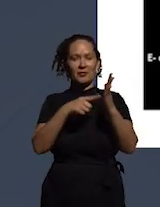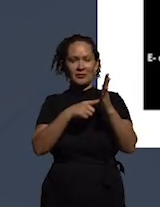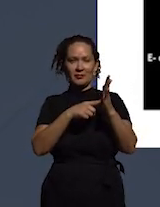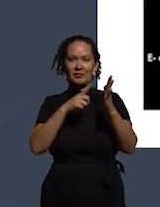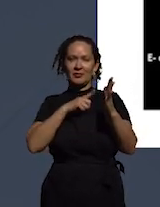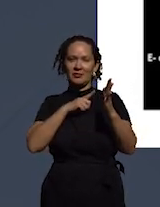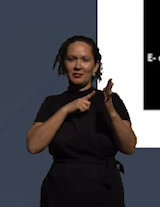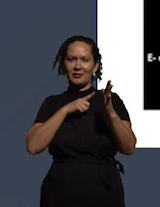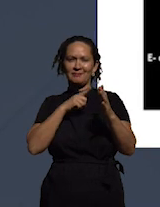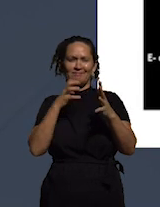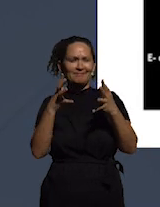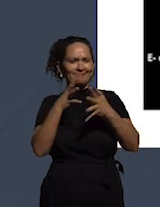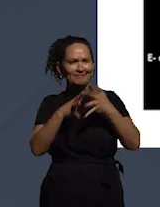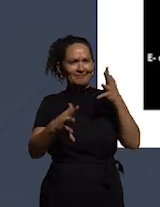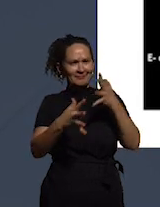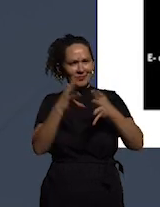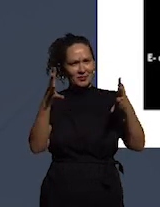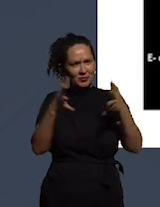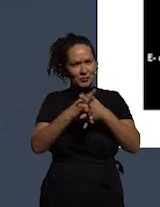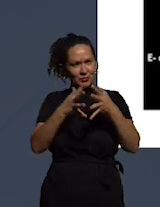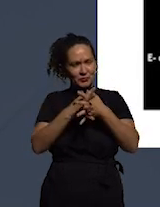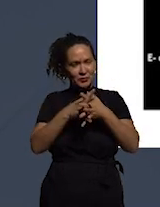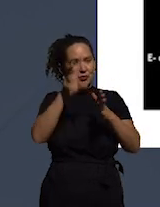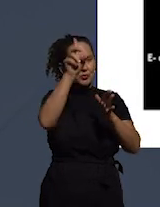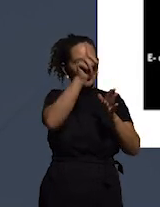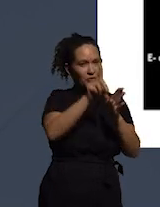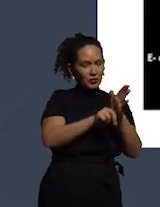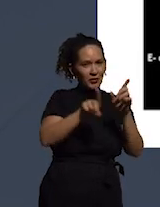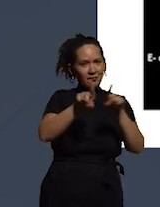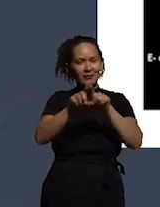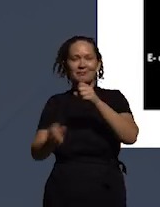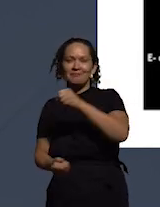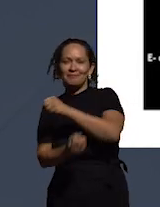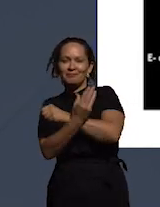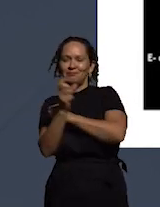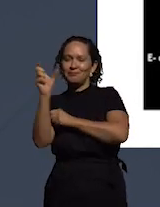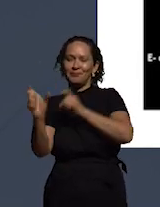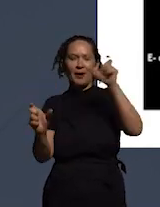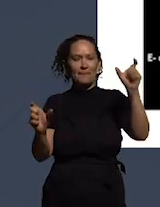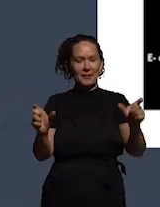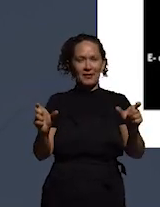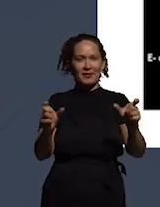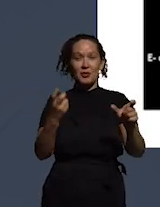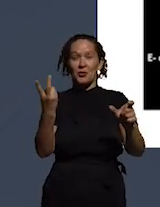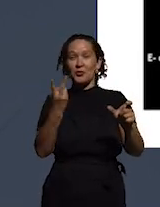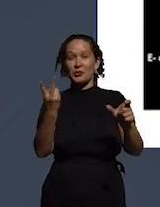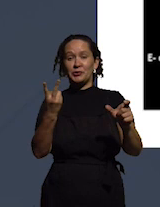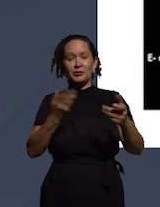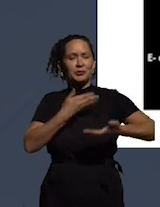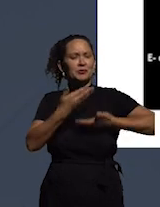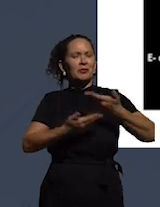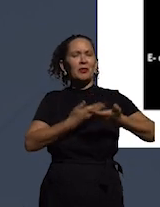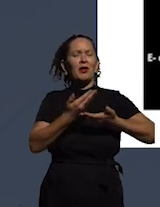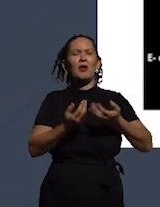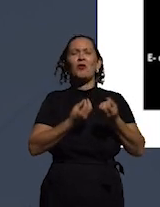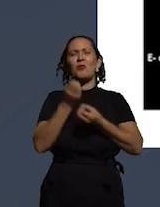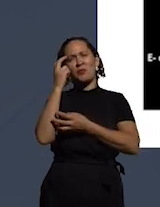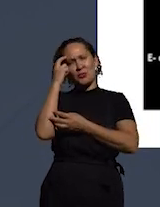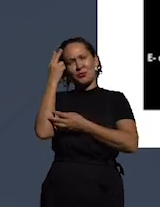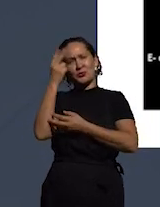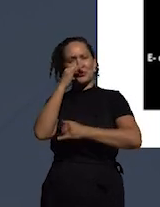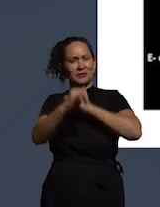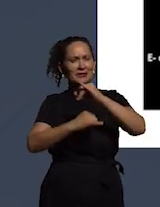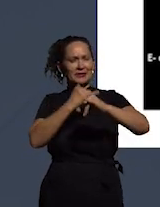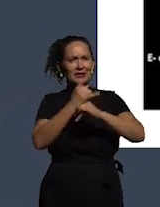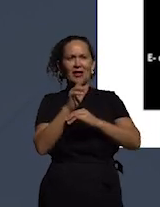um conflito entre o estado de direito e a corrupção você ainda tem que lutar contra a cultura da internet nunca vai ter